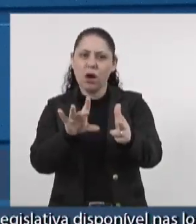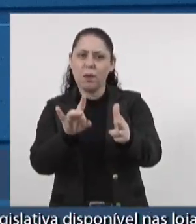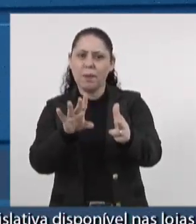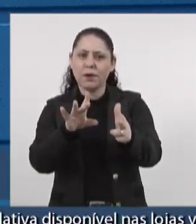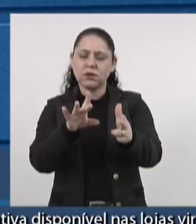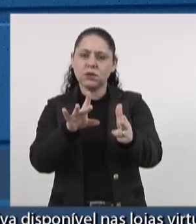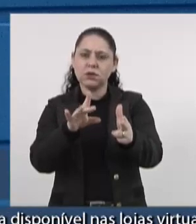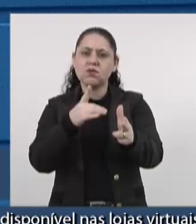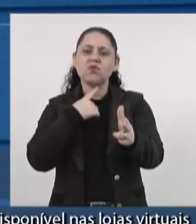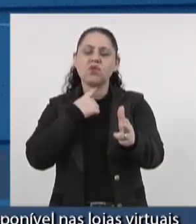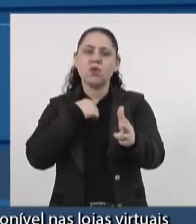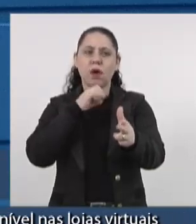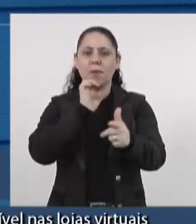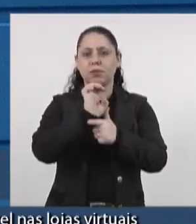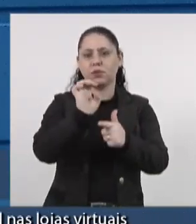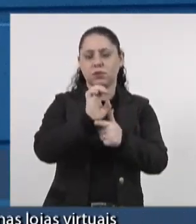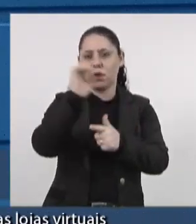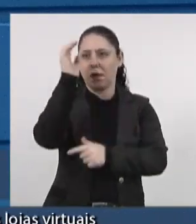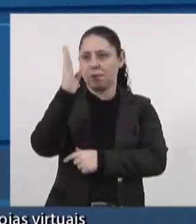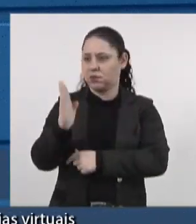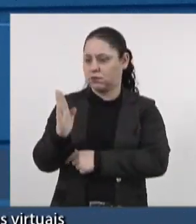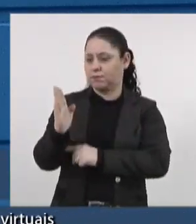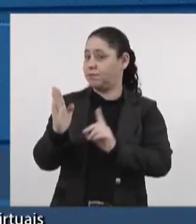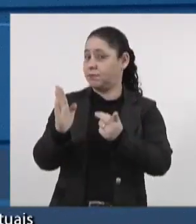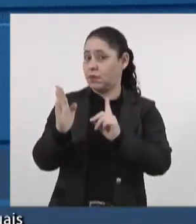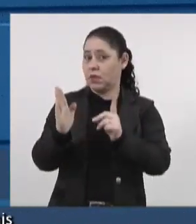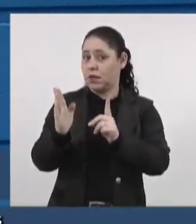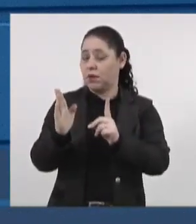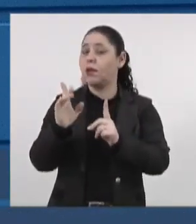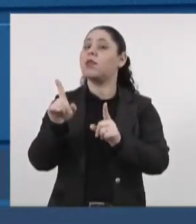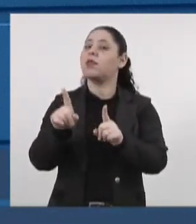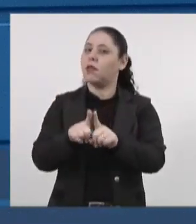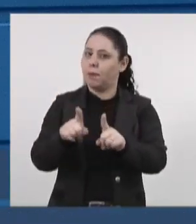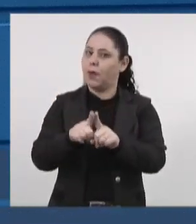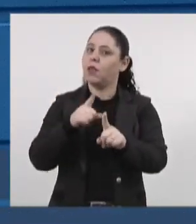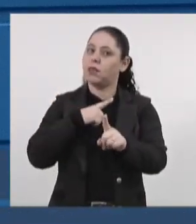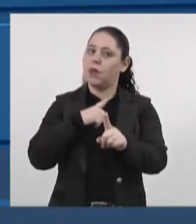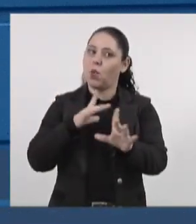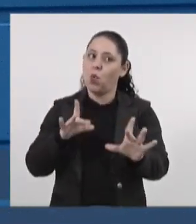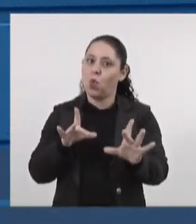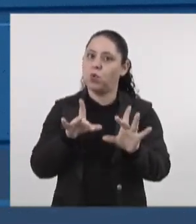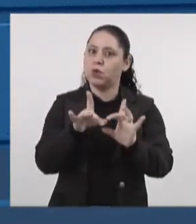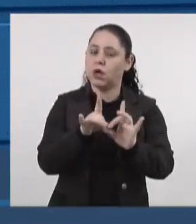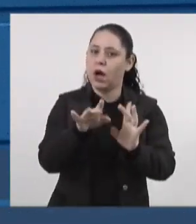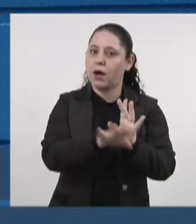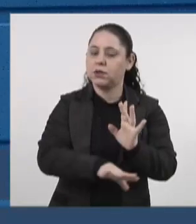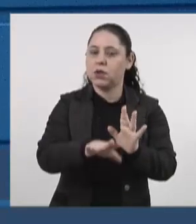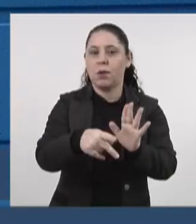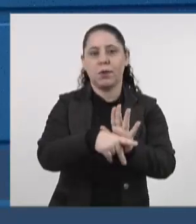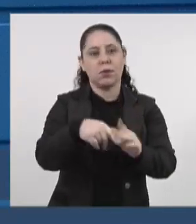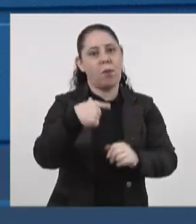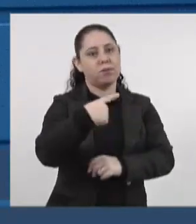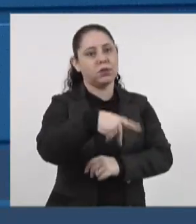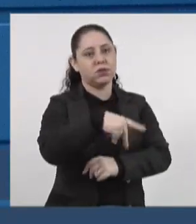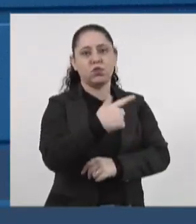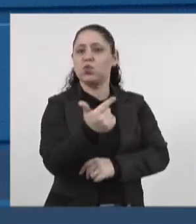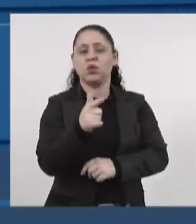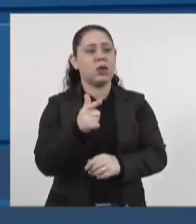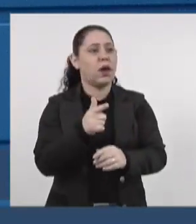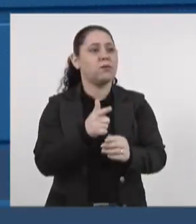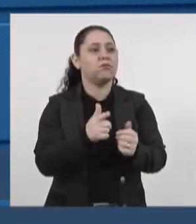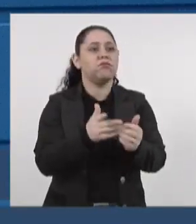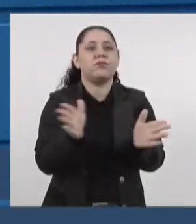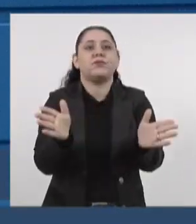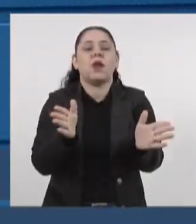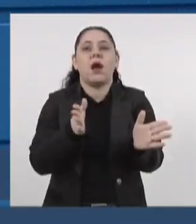apenas ao interesse do Mato Grosso do Sul e ao Brasil. Ela tem um reflexo de integração regional, uma vez que o Paraguai não tem saída